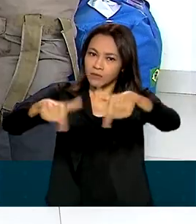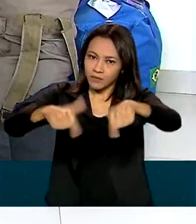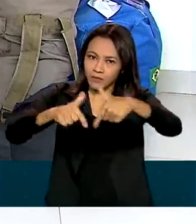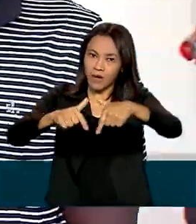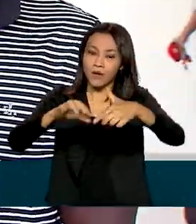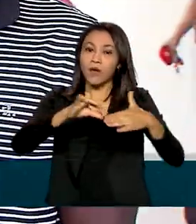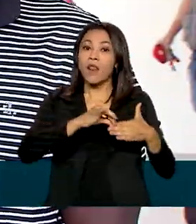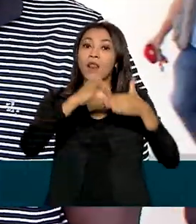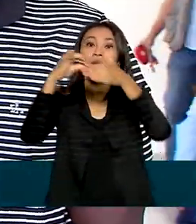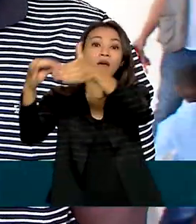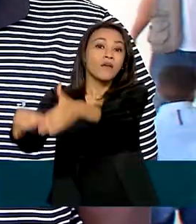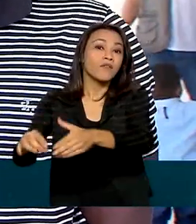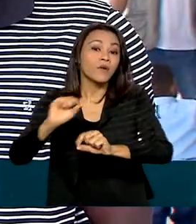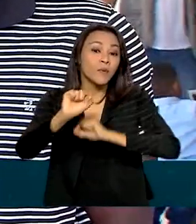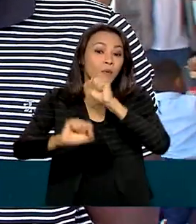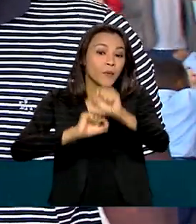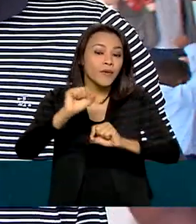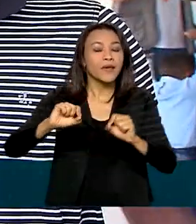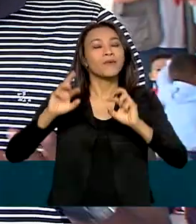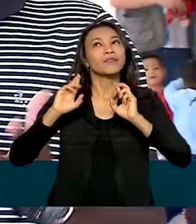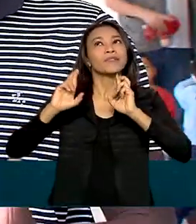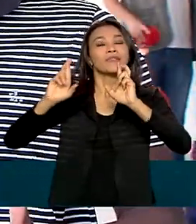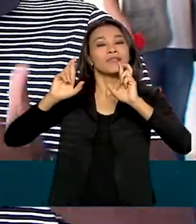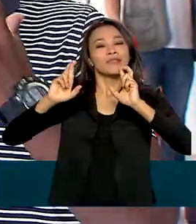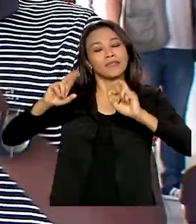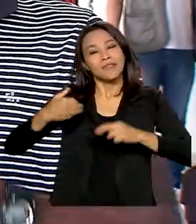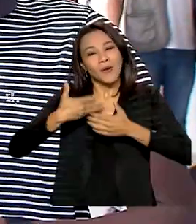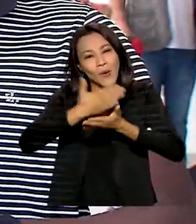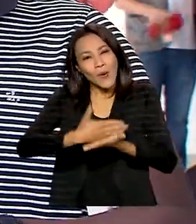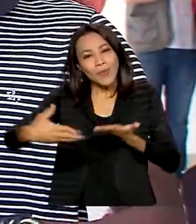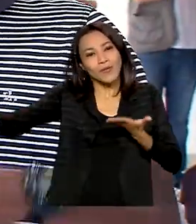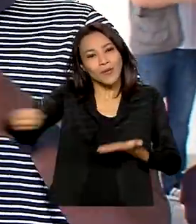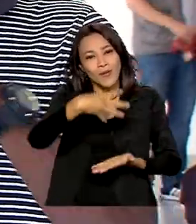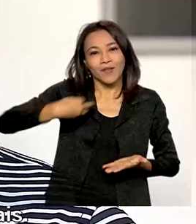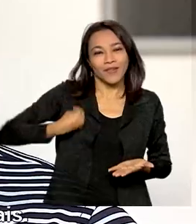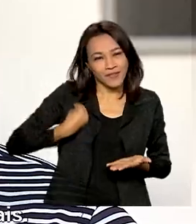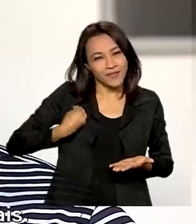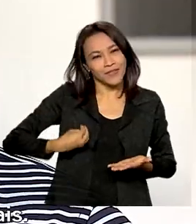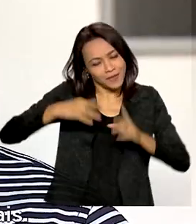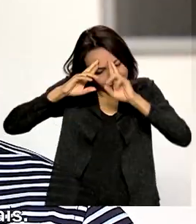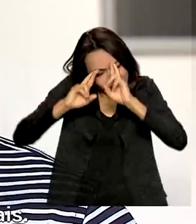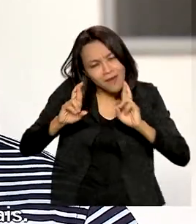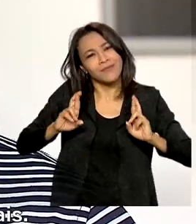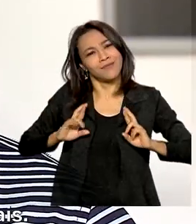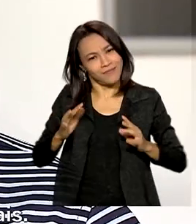bagagem a esperança de começar uma vida nova com dignidade. O